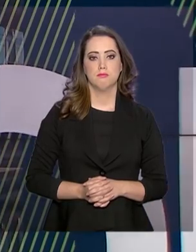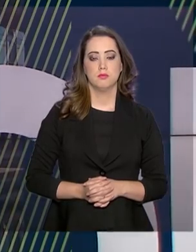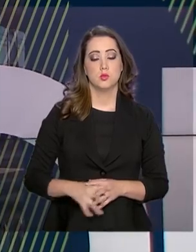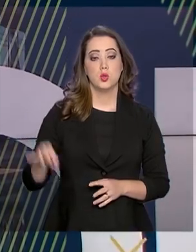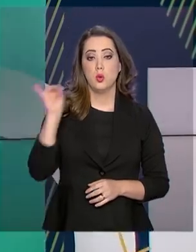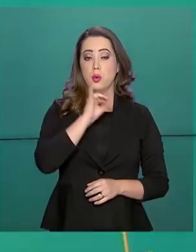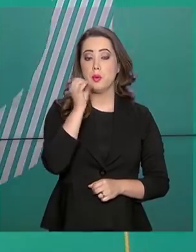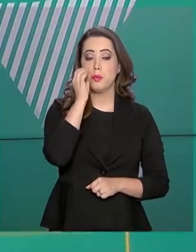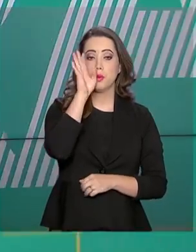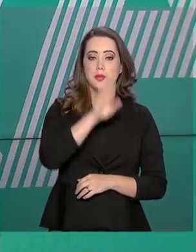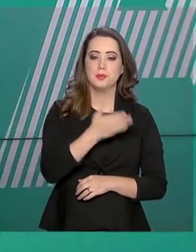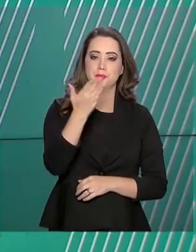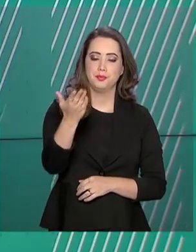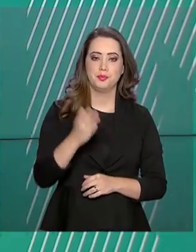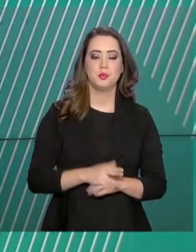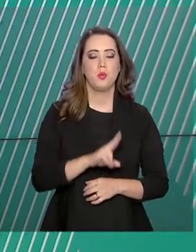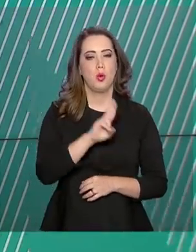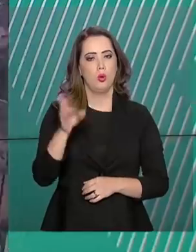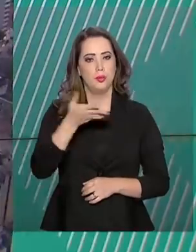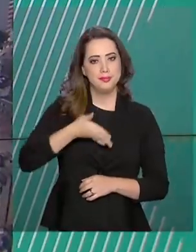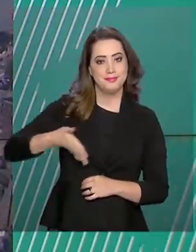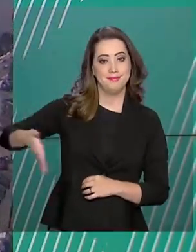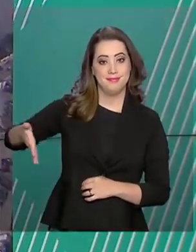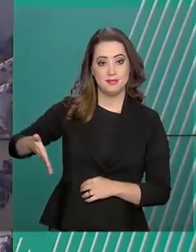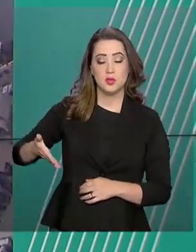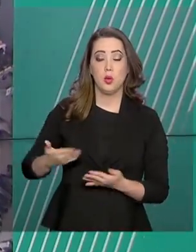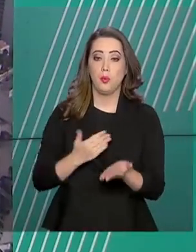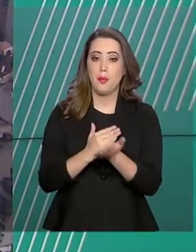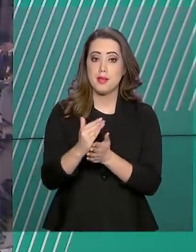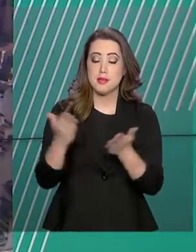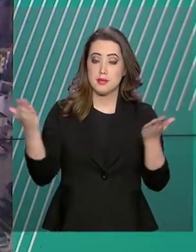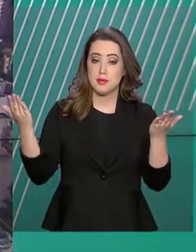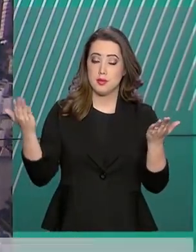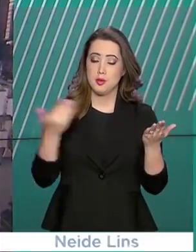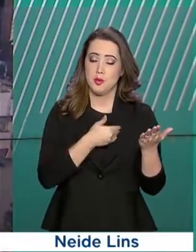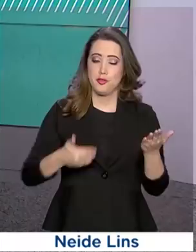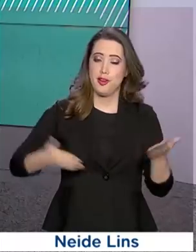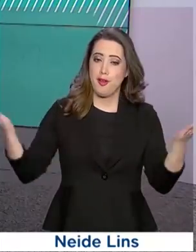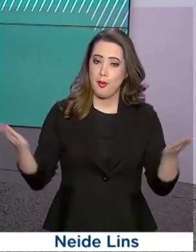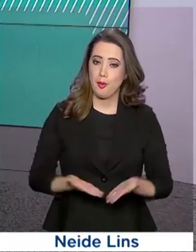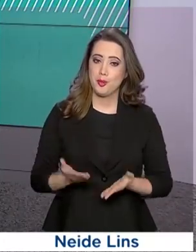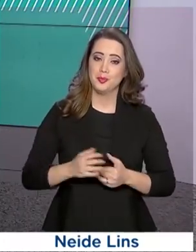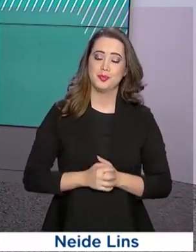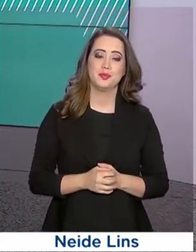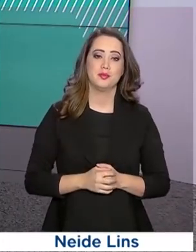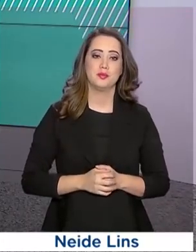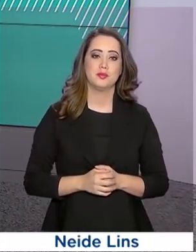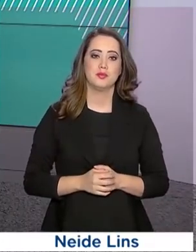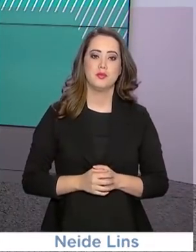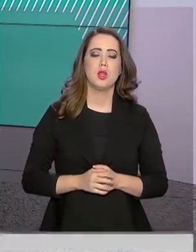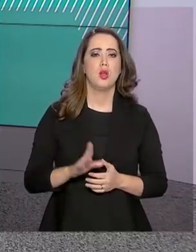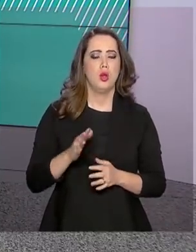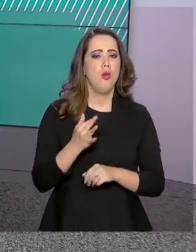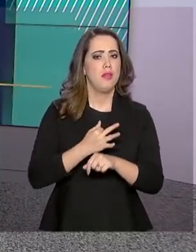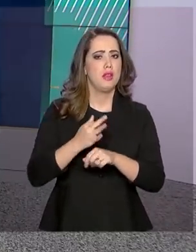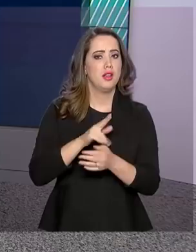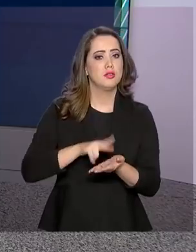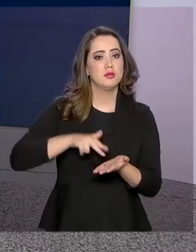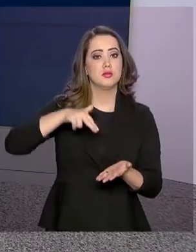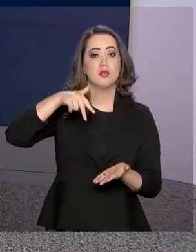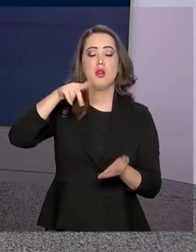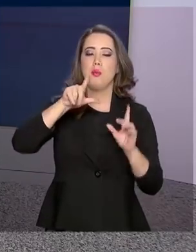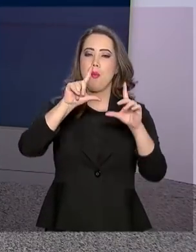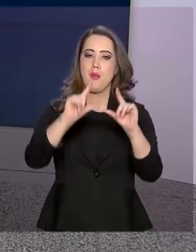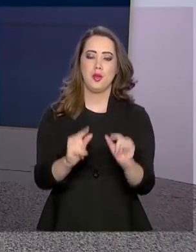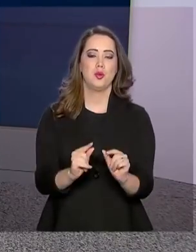Olá, boa tarde para você. Eu sou o Roberto Camargo e está no ar o Governo Agora. O feriado da Páscoa teve o menor número